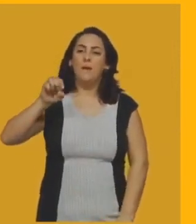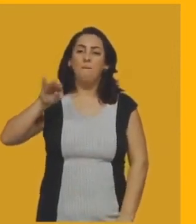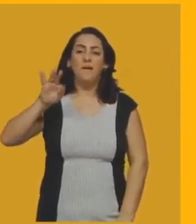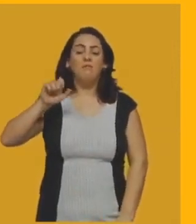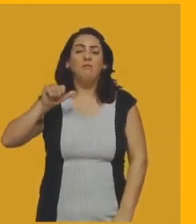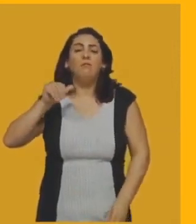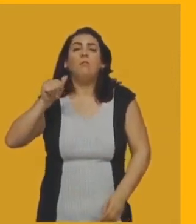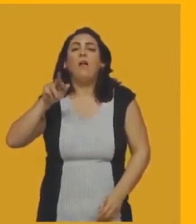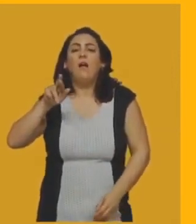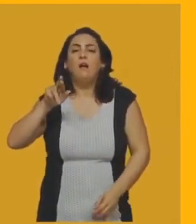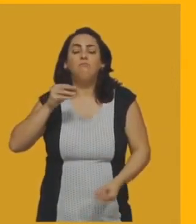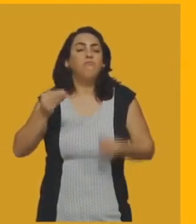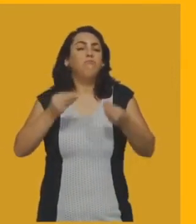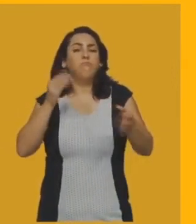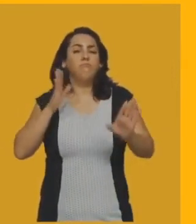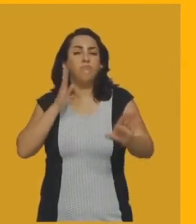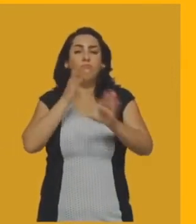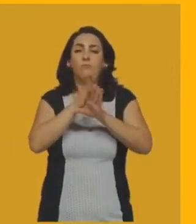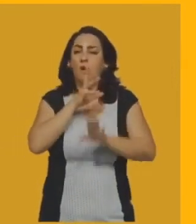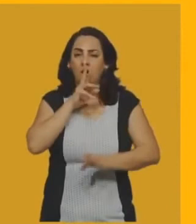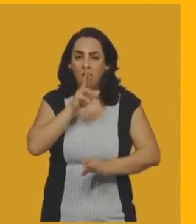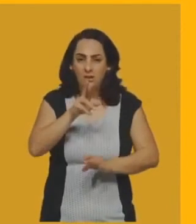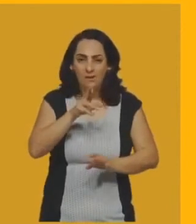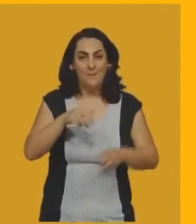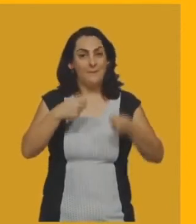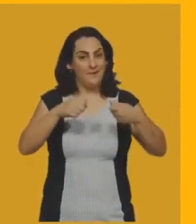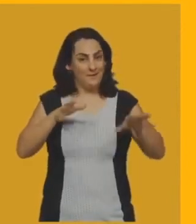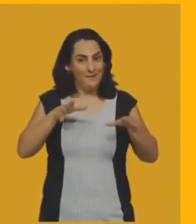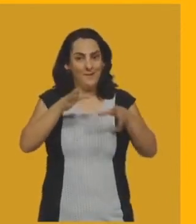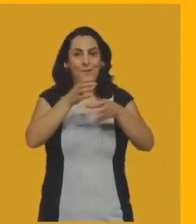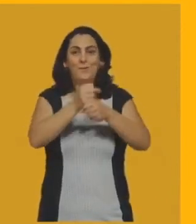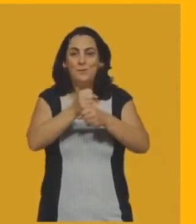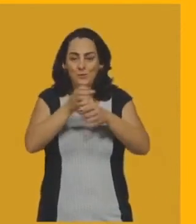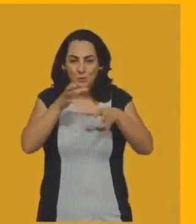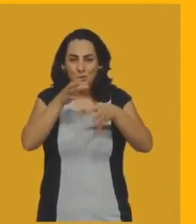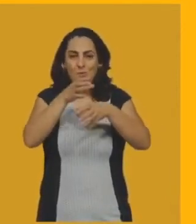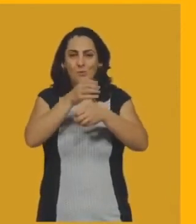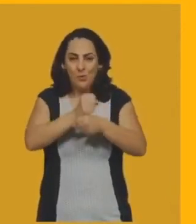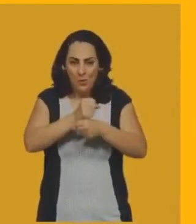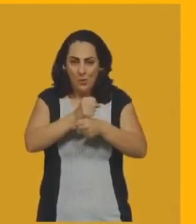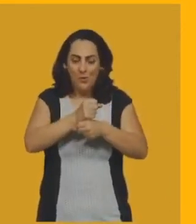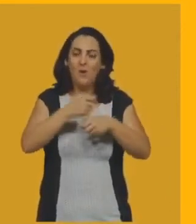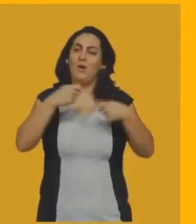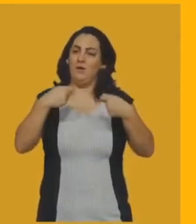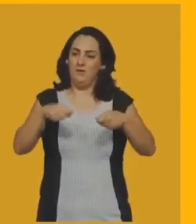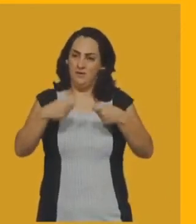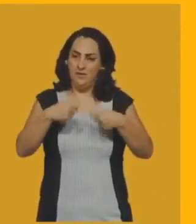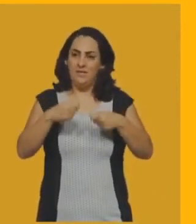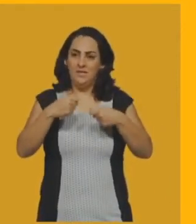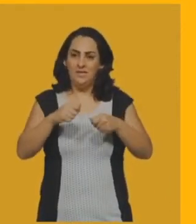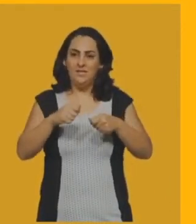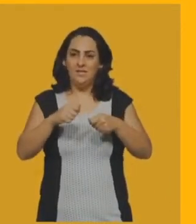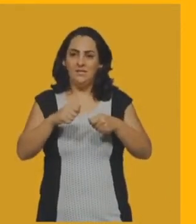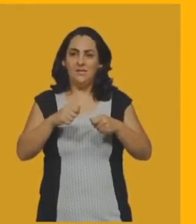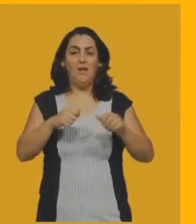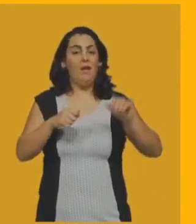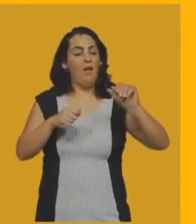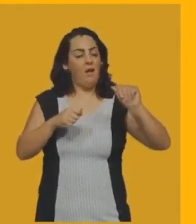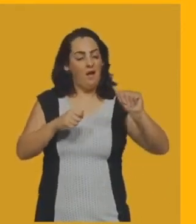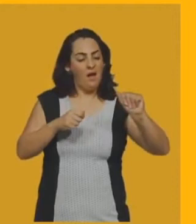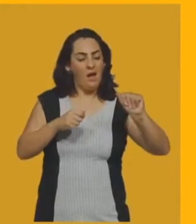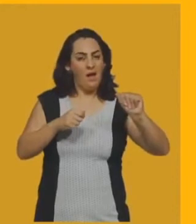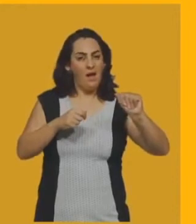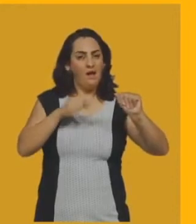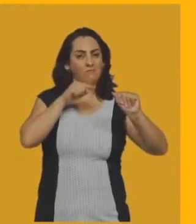Bom, A e o ângulo O, eles são suplementares. Como que eu descubro o ângulo A? Eu posso somar os